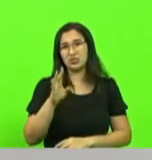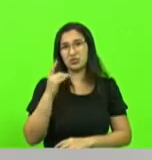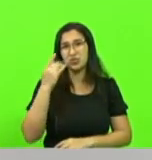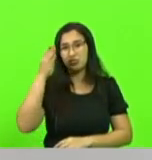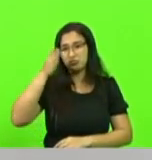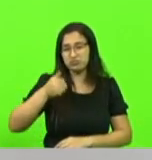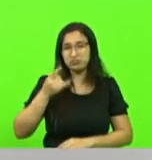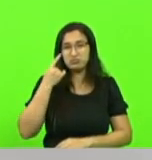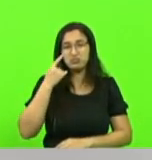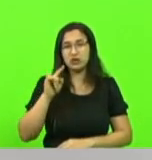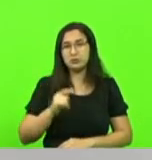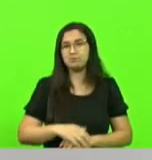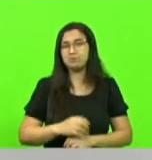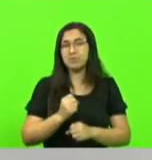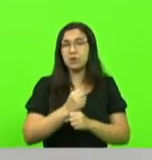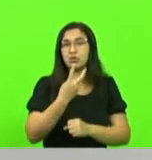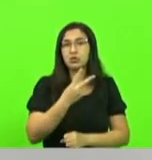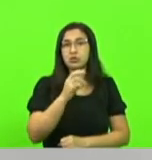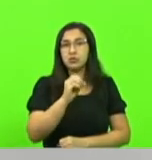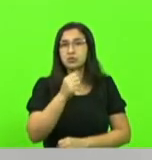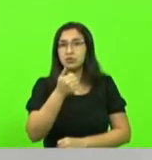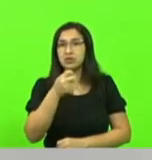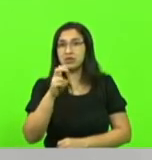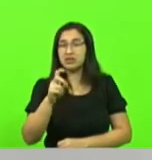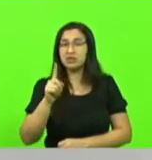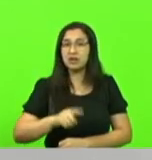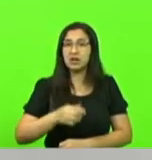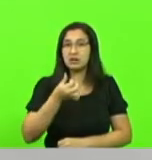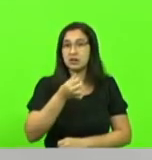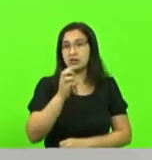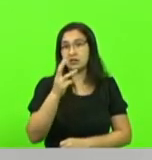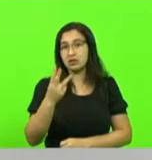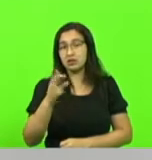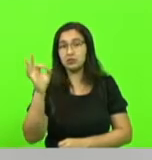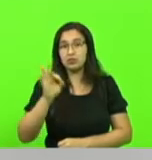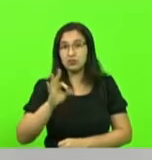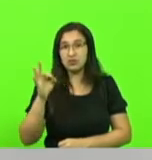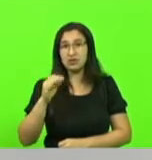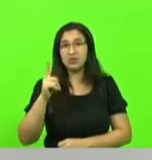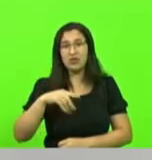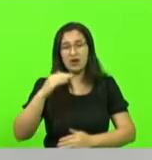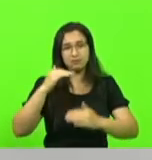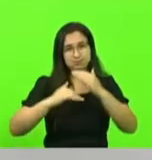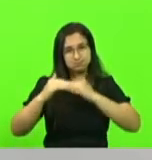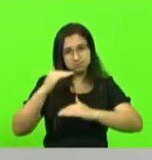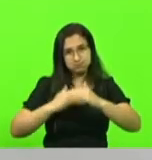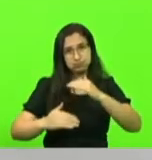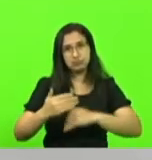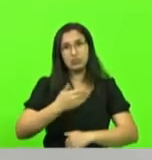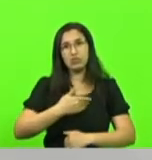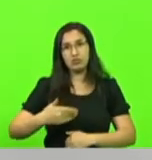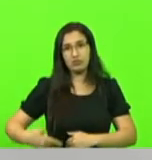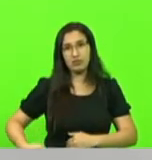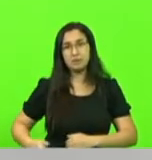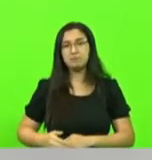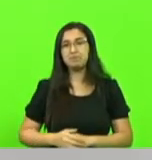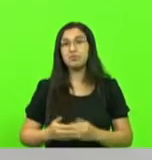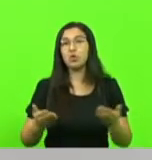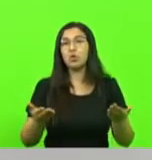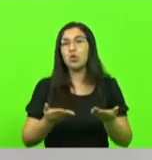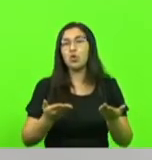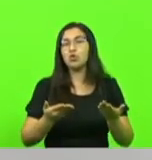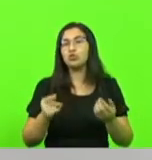2015 eram 76%. Então meçam aí o tamanho do retrocesso desse governo. Nós chegamos hoje